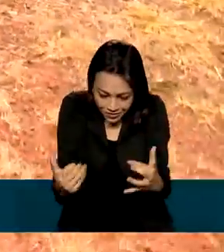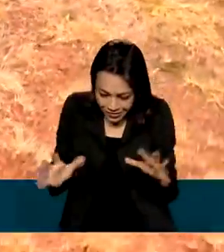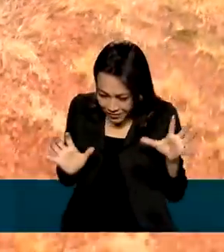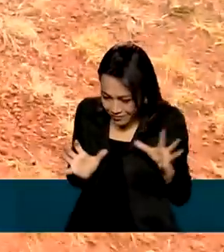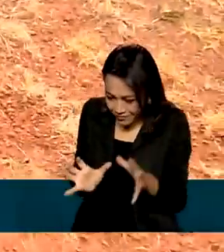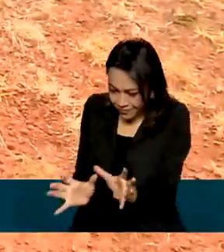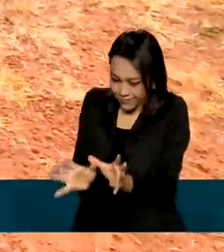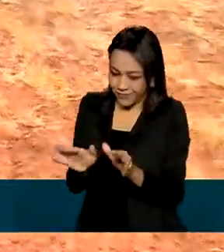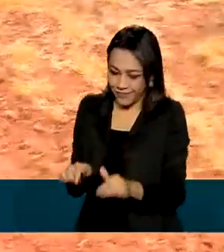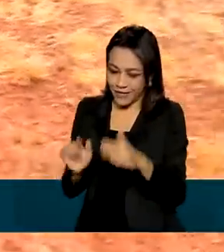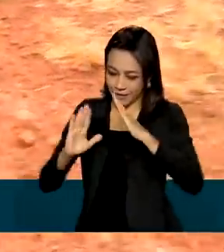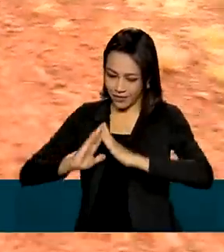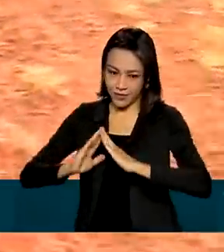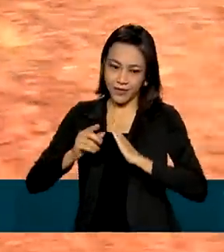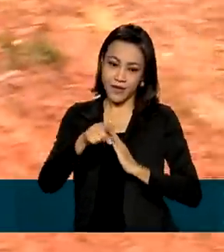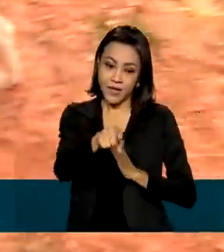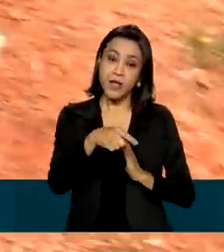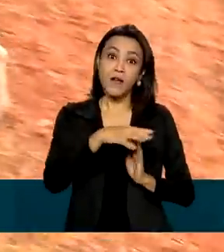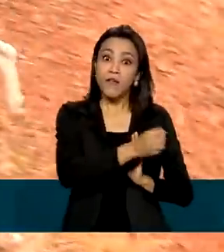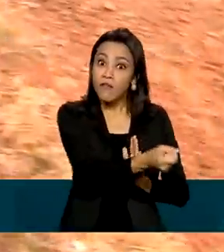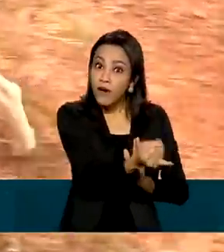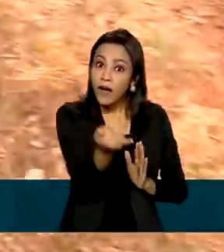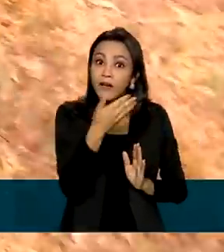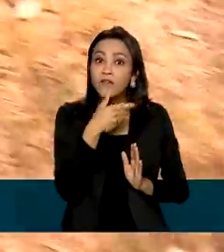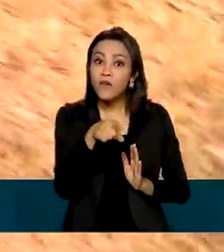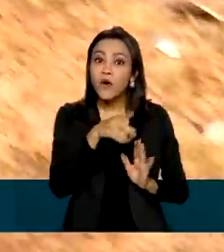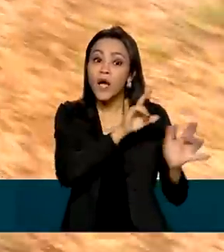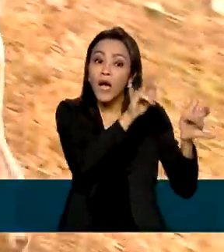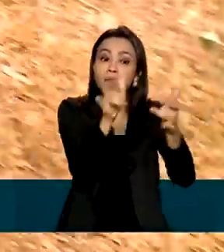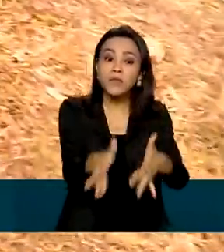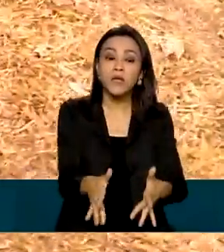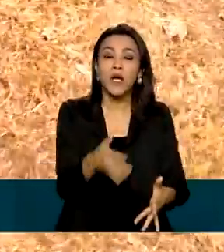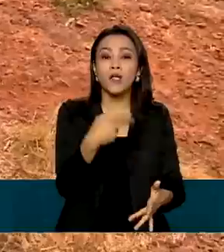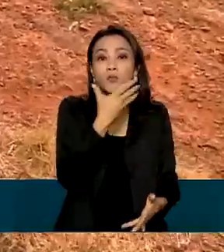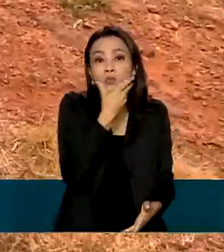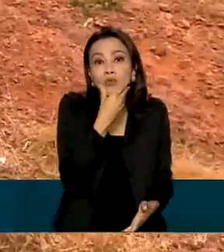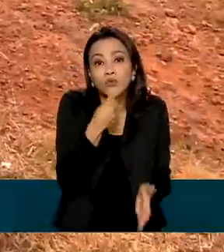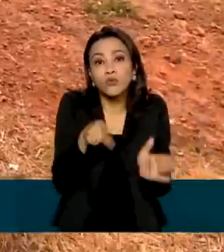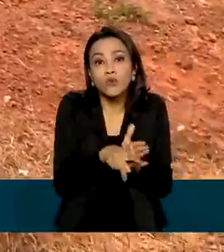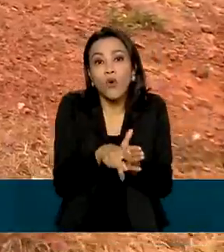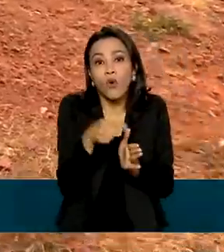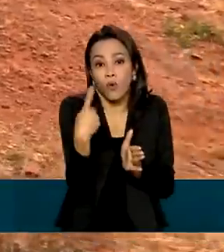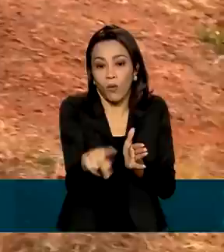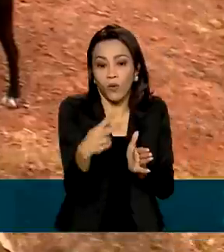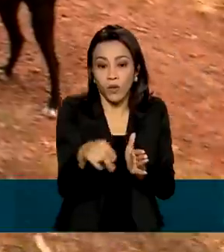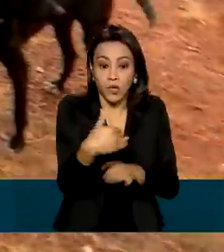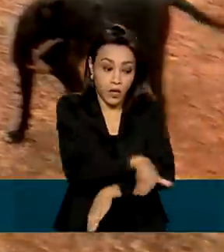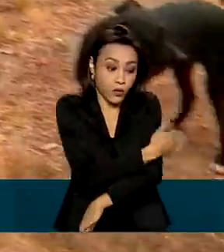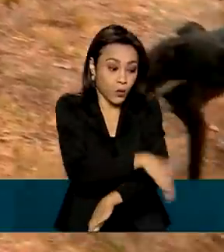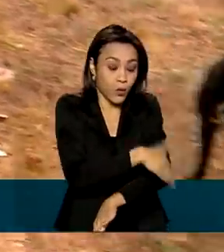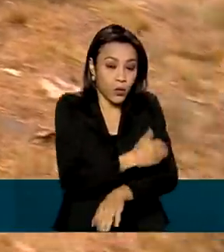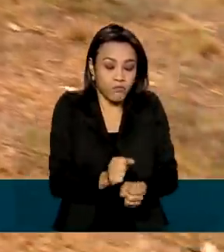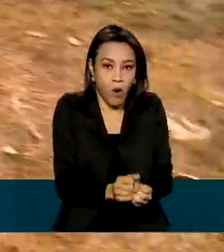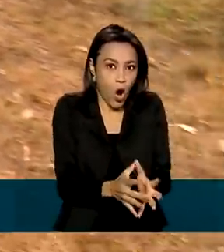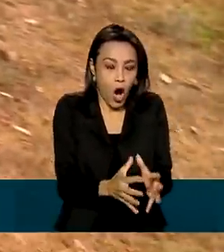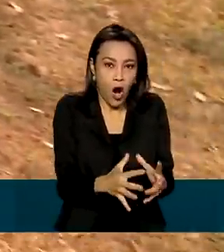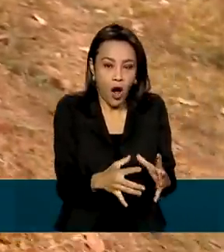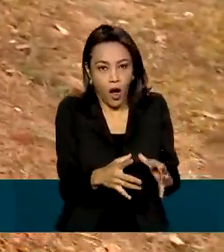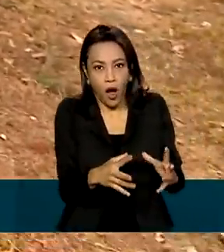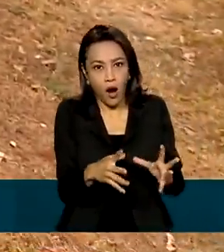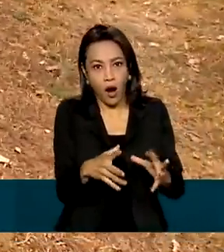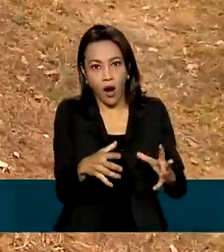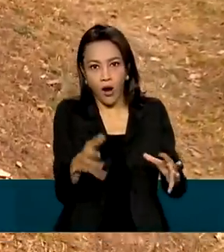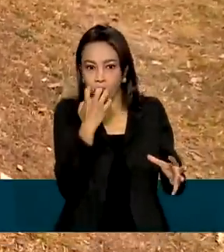cachorros acolhidos pelo Flávio foram abandonados por seus donos. Nas ruas, eles se reproduzem de forma